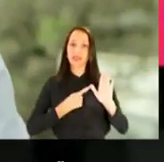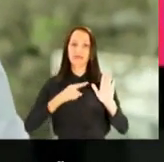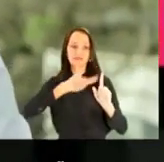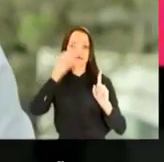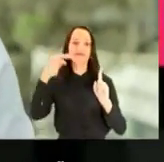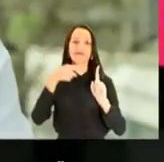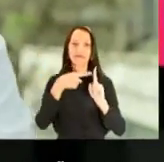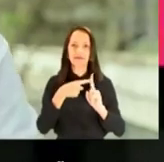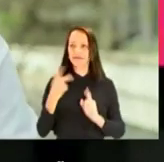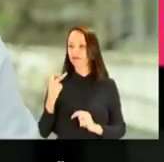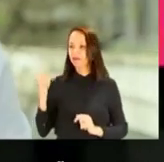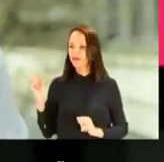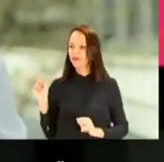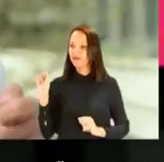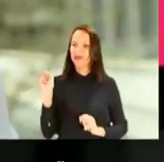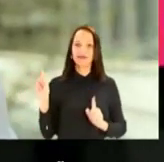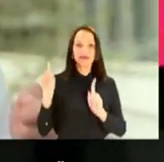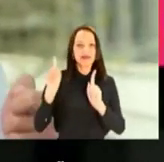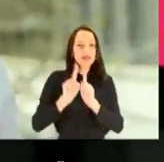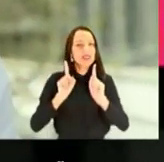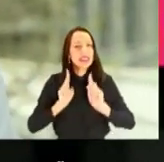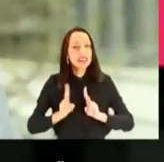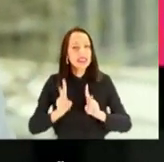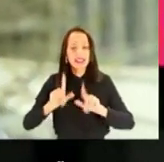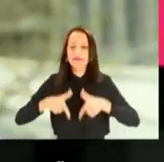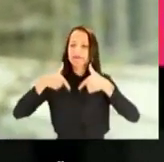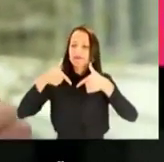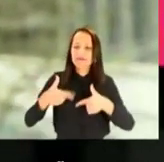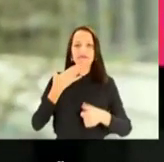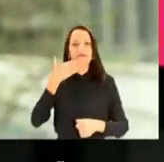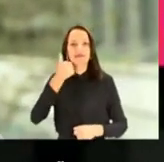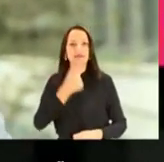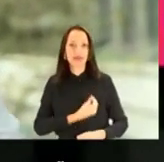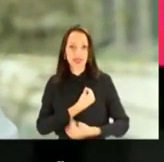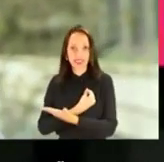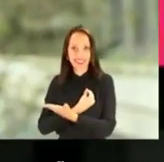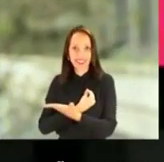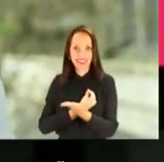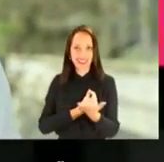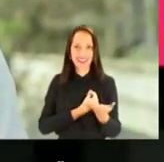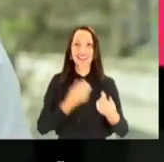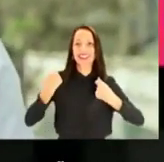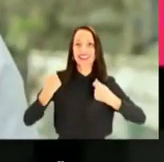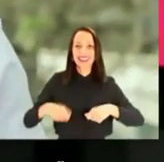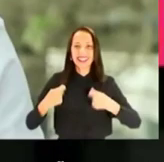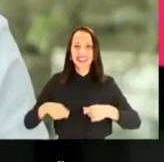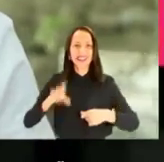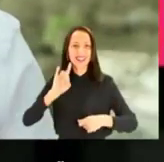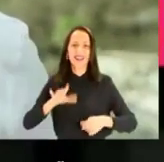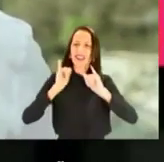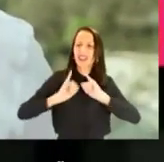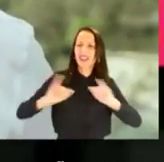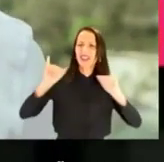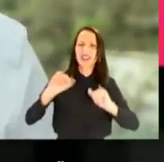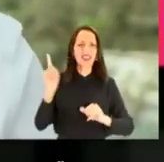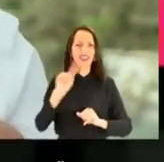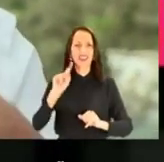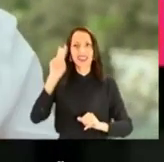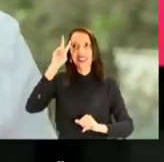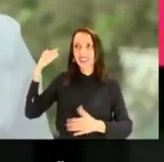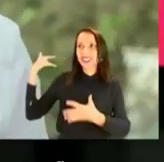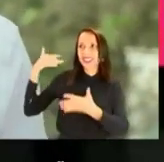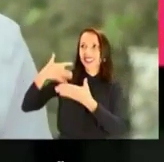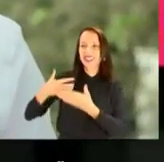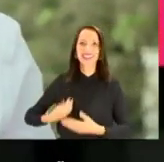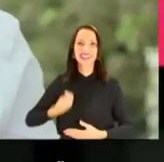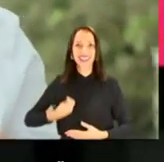propósito. Eu e a Marta sempre trabalhamos para melhorar a vida de quem mais precisa. Isso não é propaganda, é nossa